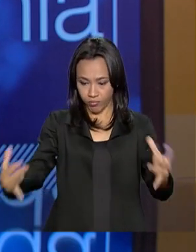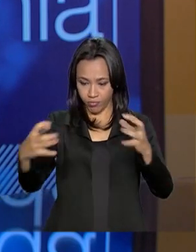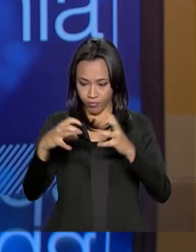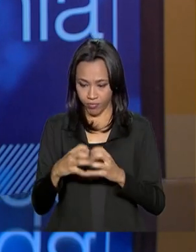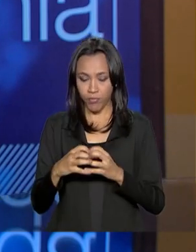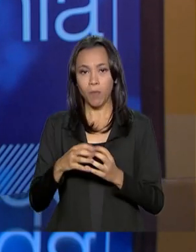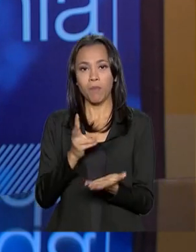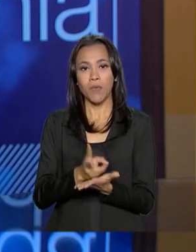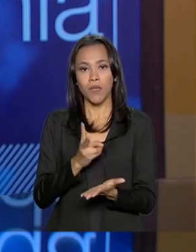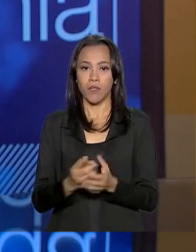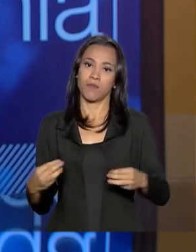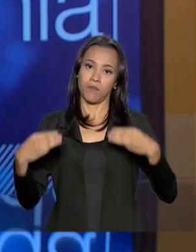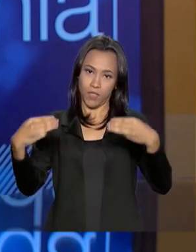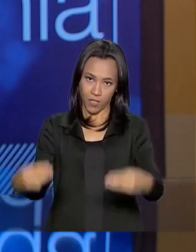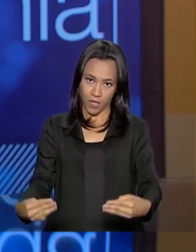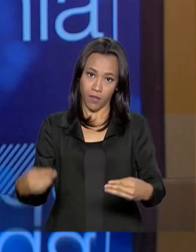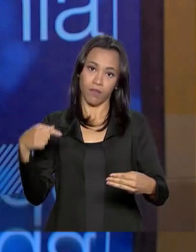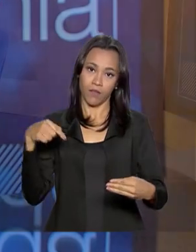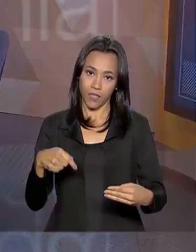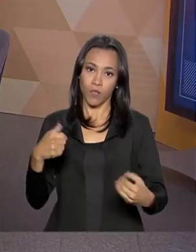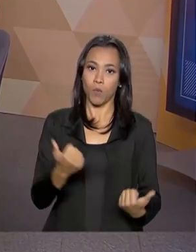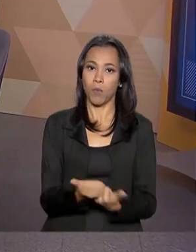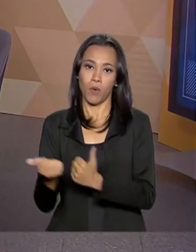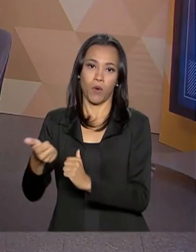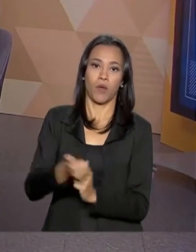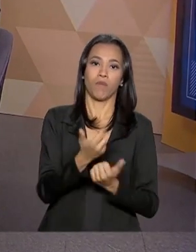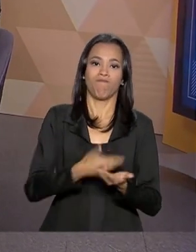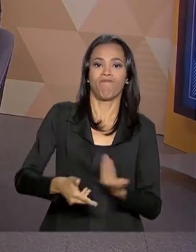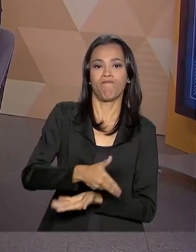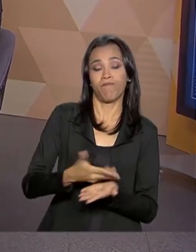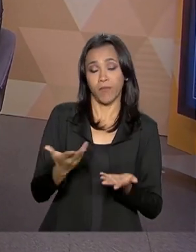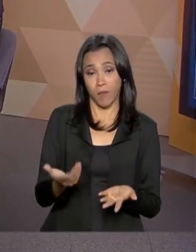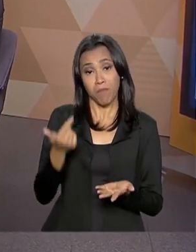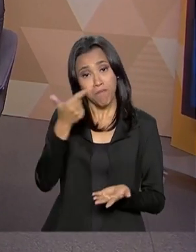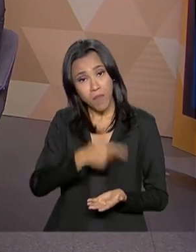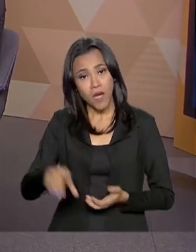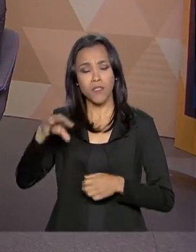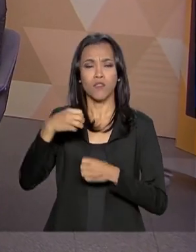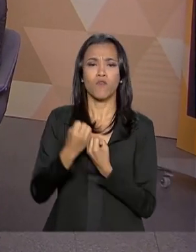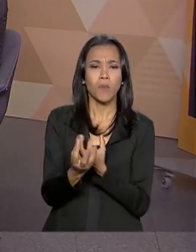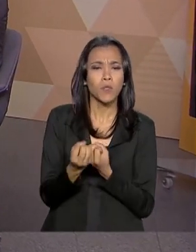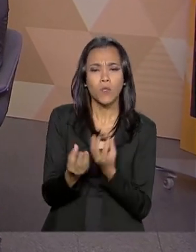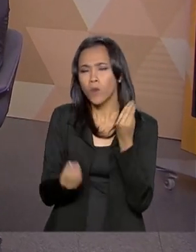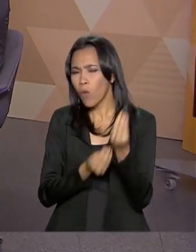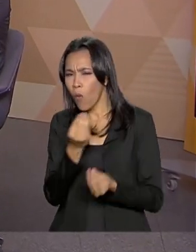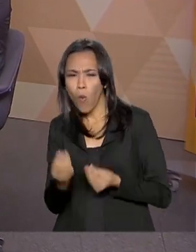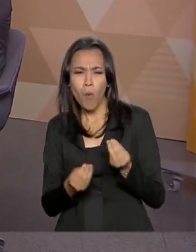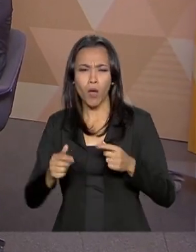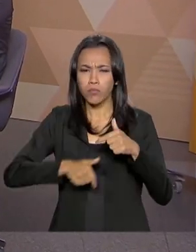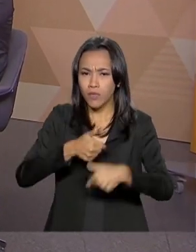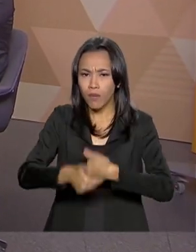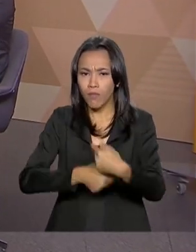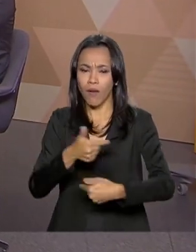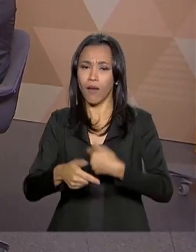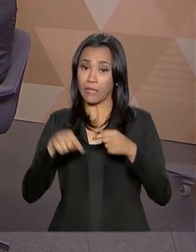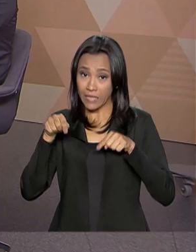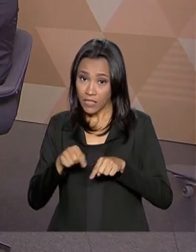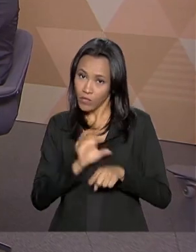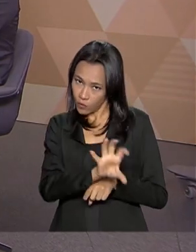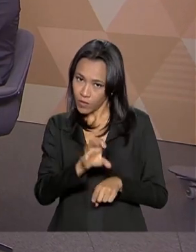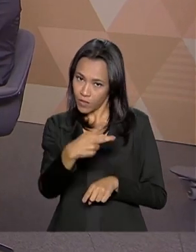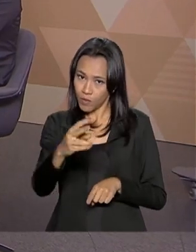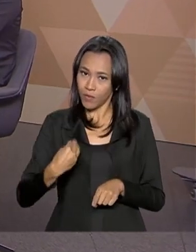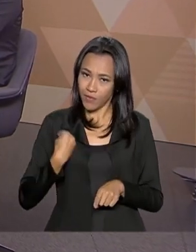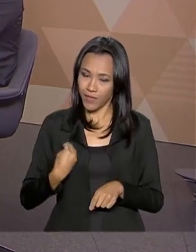pasta, áreas que se complementam. E para saber mais como as ações dessa união têm maior impacto na sua